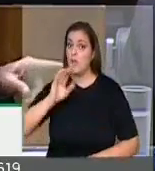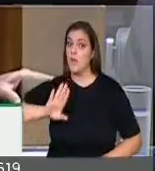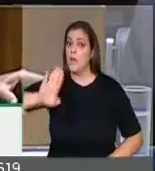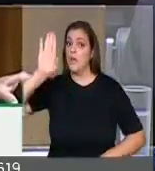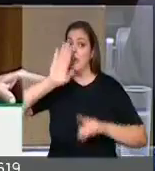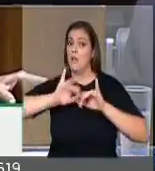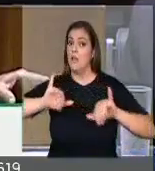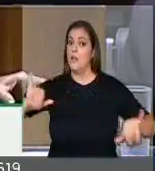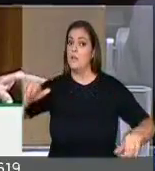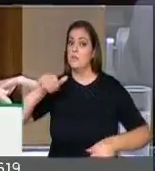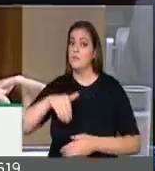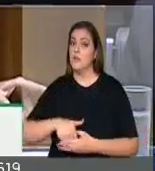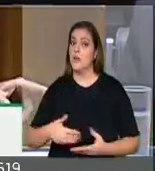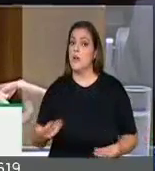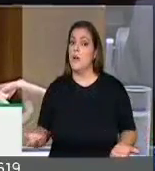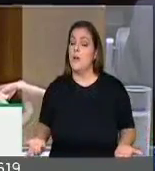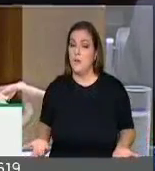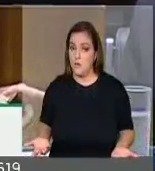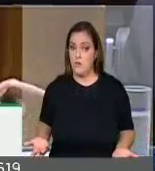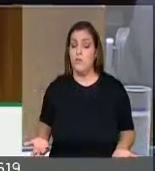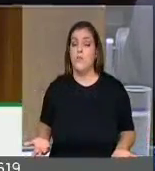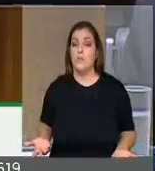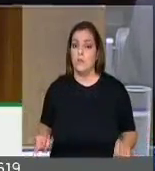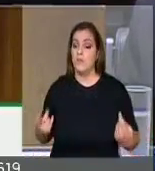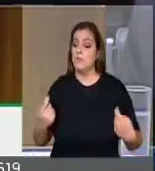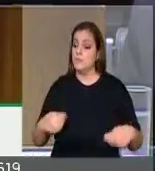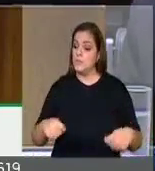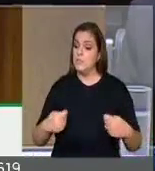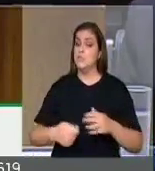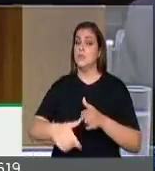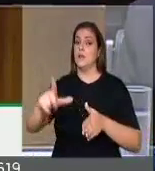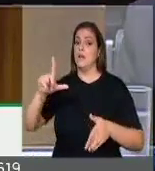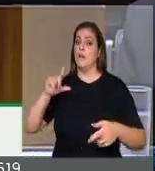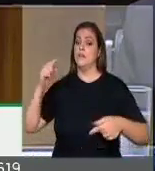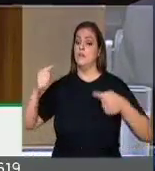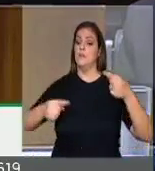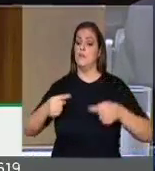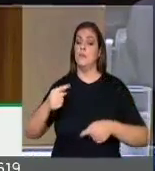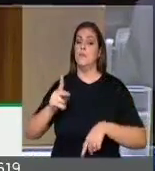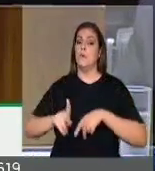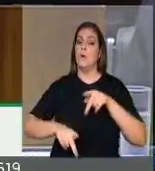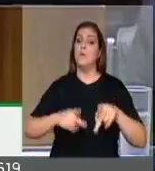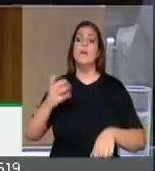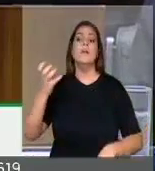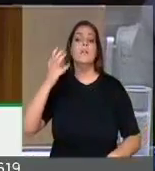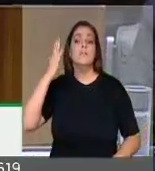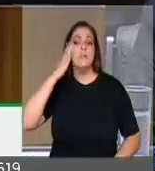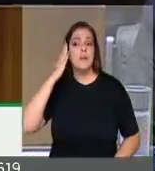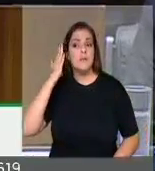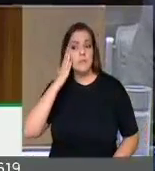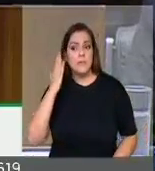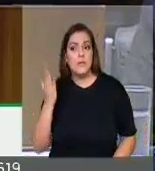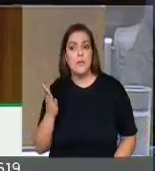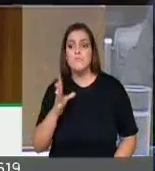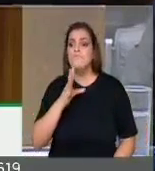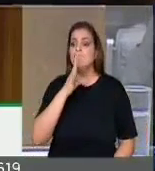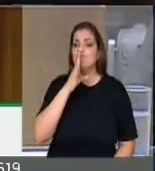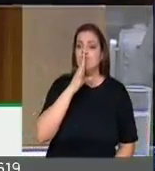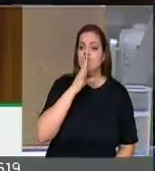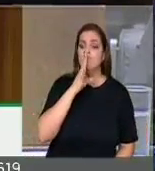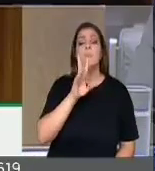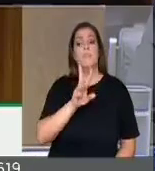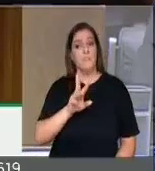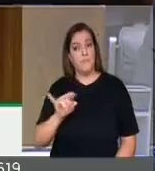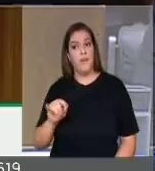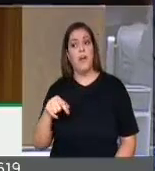Esse é um debate que tem que estar presente. A sociedade brasileira quer participar, está acompanhando e se posicionará